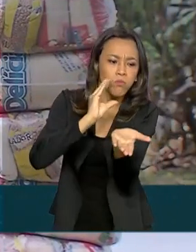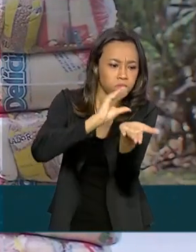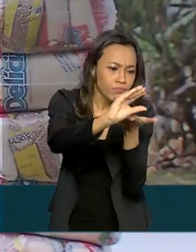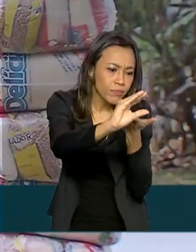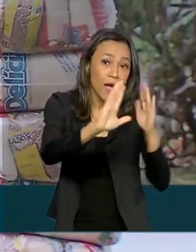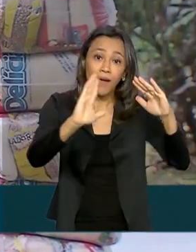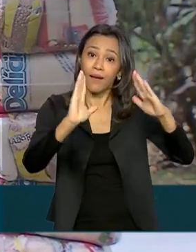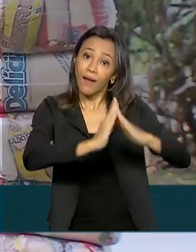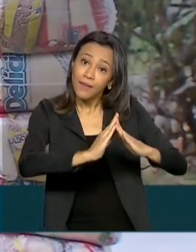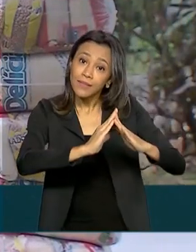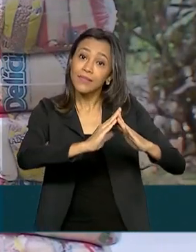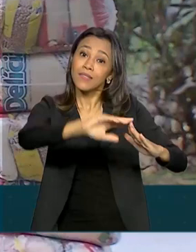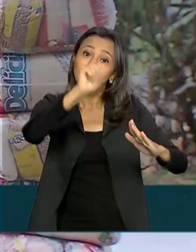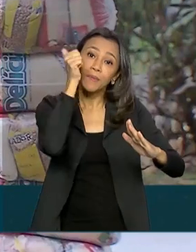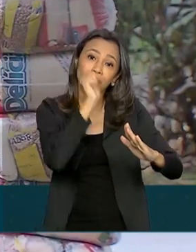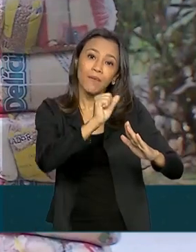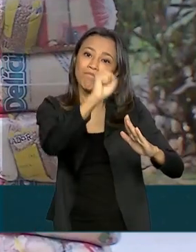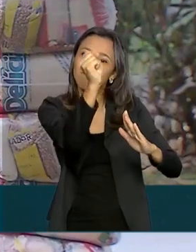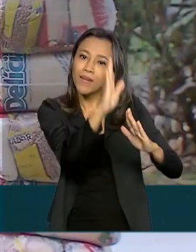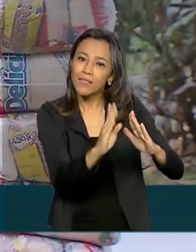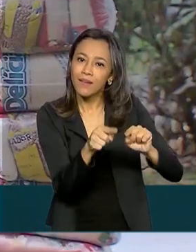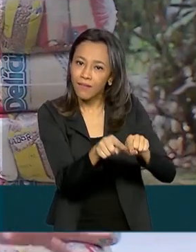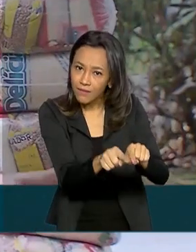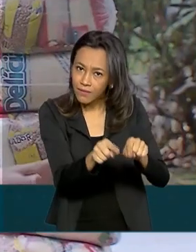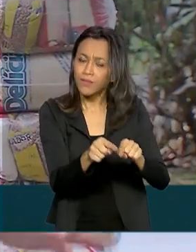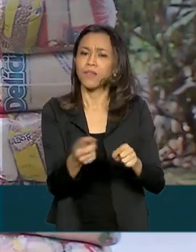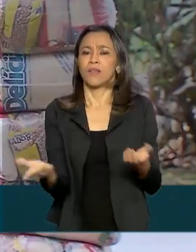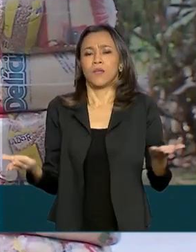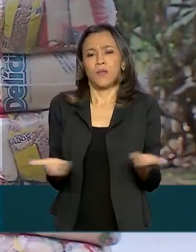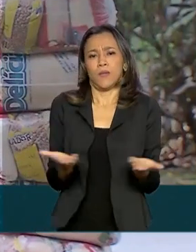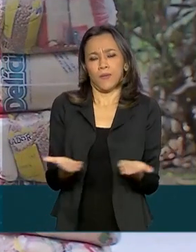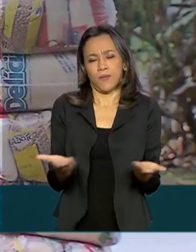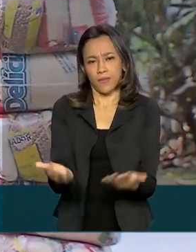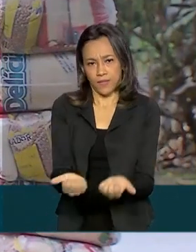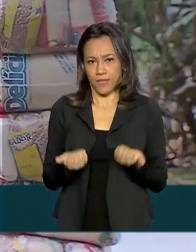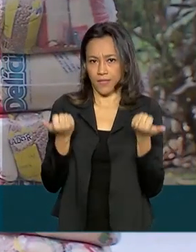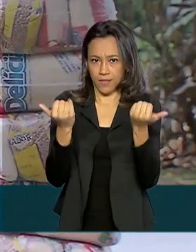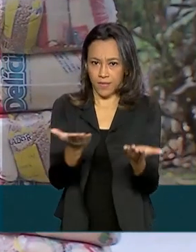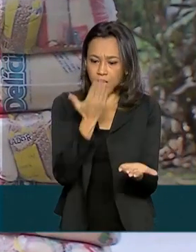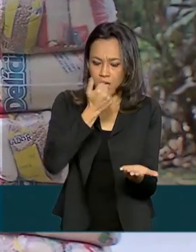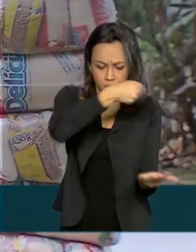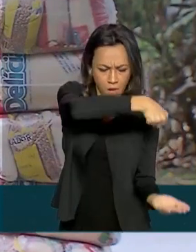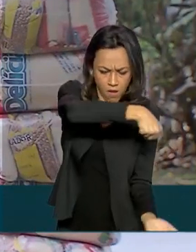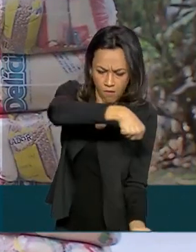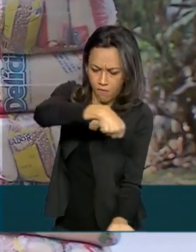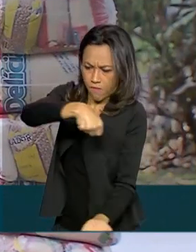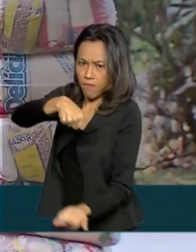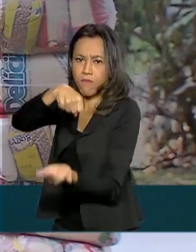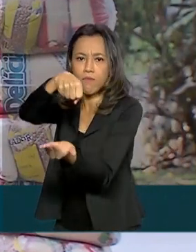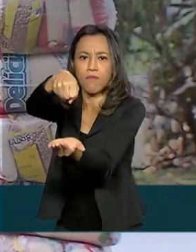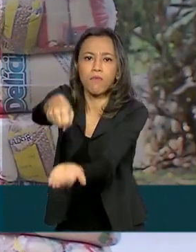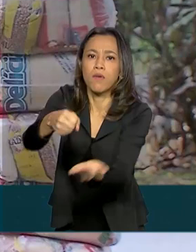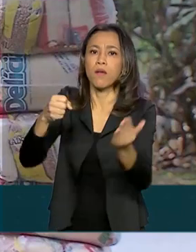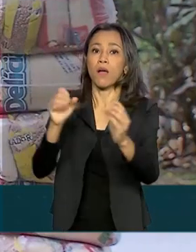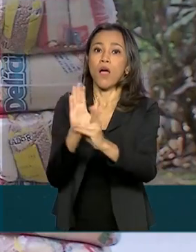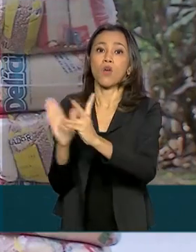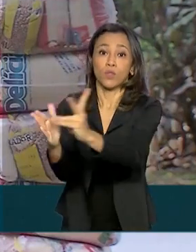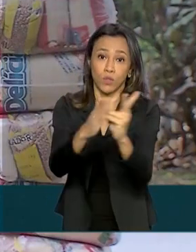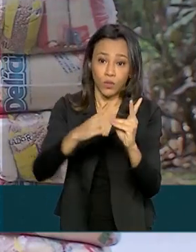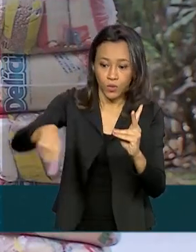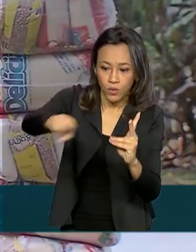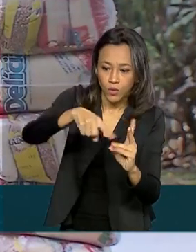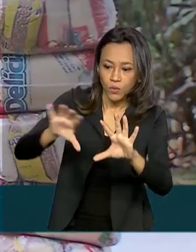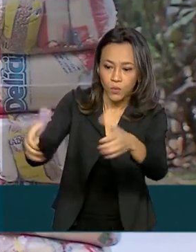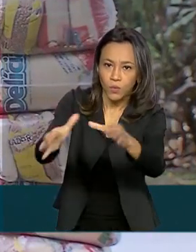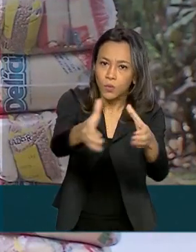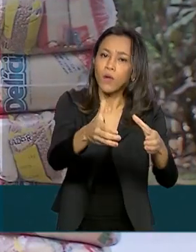Brasileira aqui de Manaus. E hoje, após essa cerimônia de entrega das cestas básicas aos povos indígenas, à tarde, a ministra